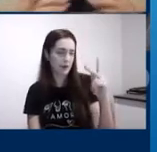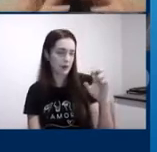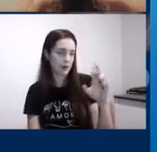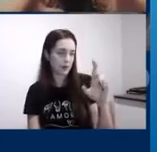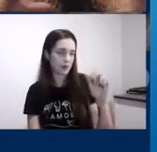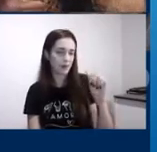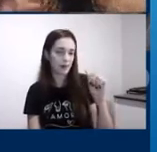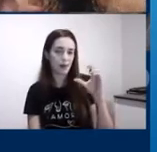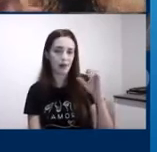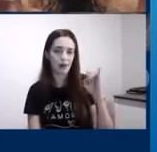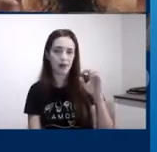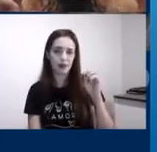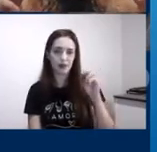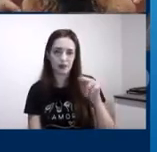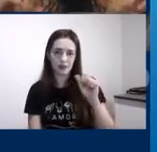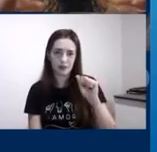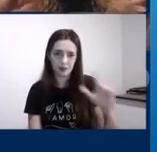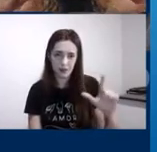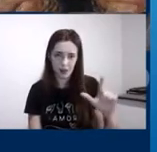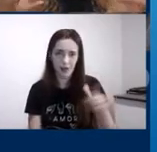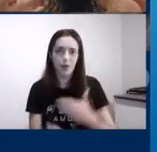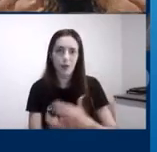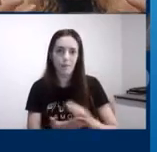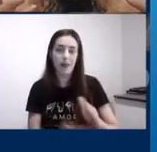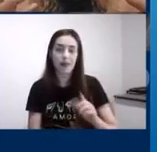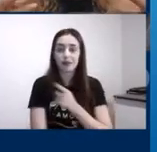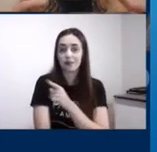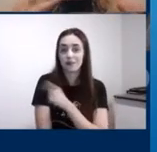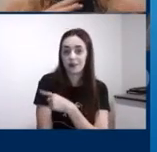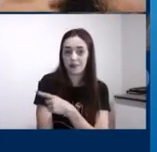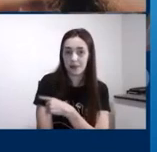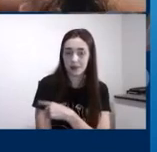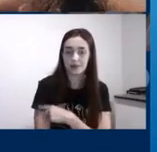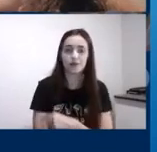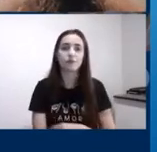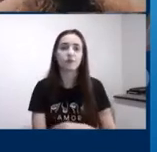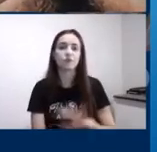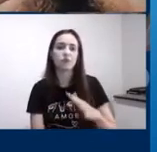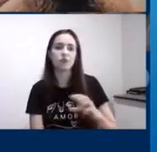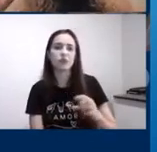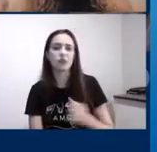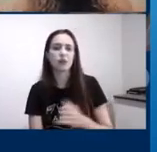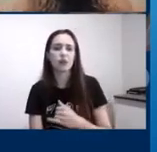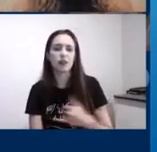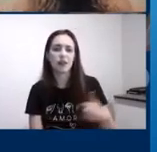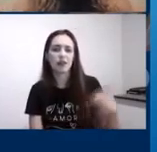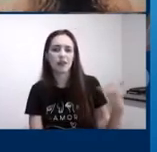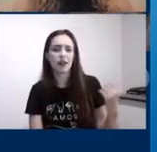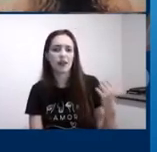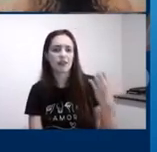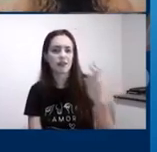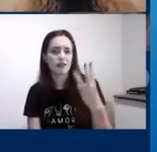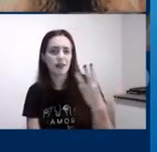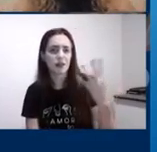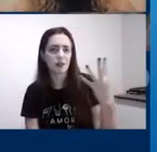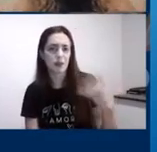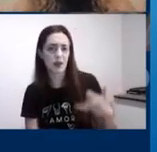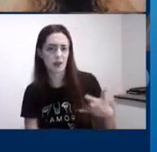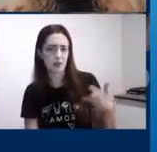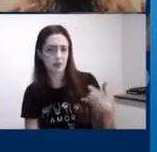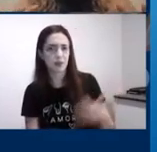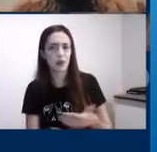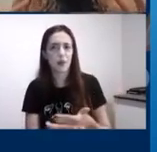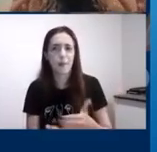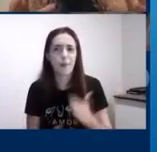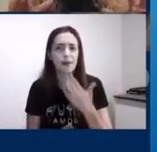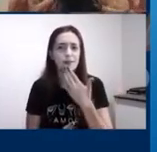estão lá com 3 a 4 anos eu começo a ter um pouco mais de controle inibitório dou uma melhorada na minha memória operacional com 5 a 8